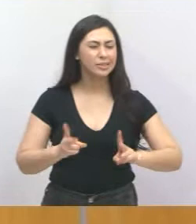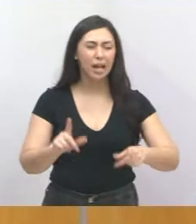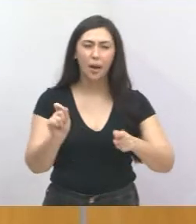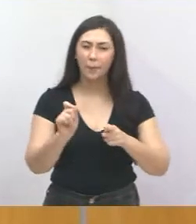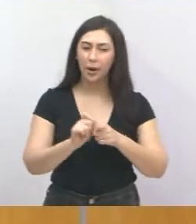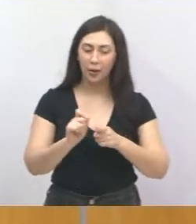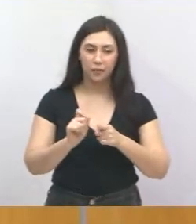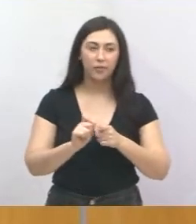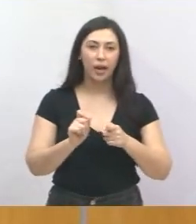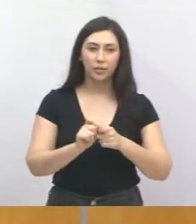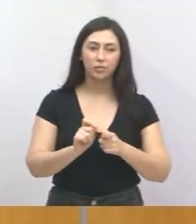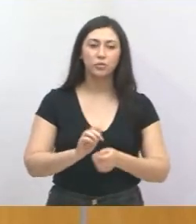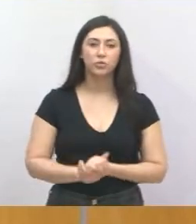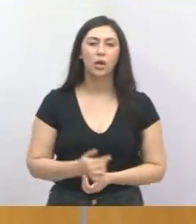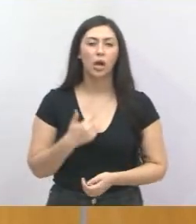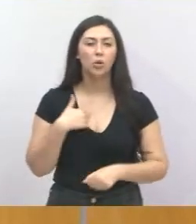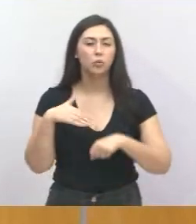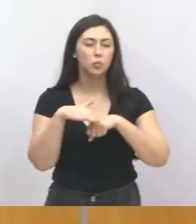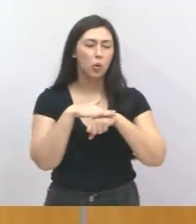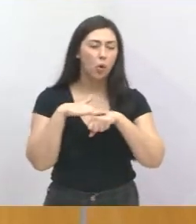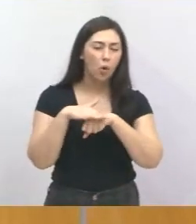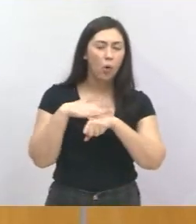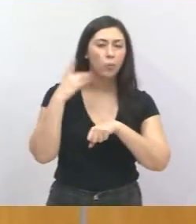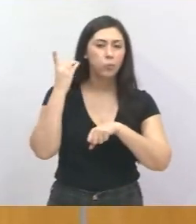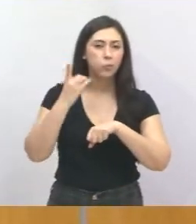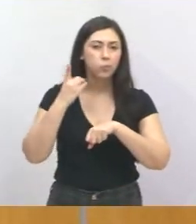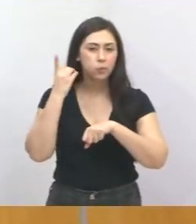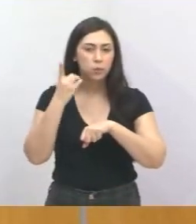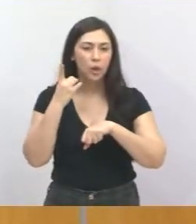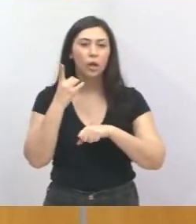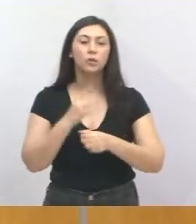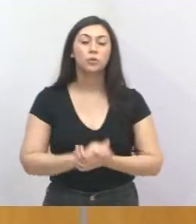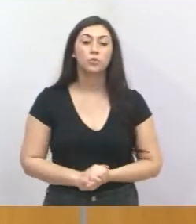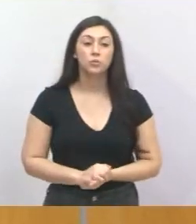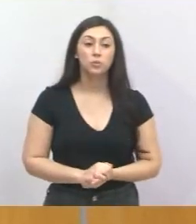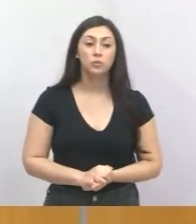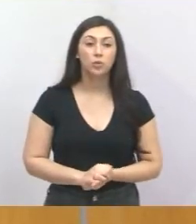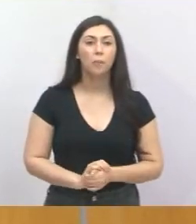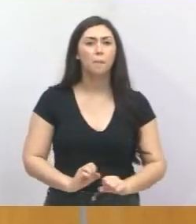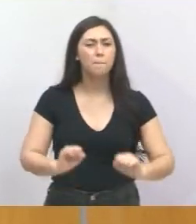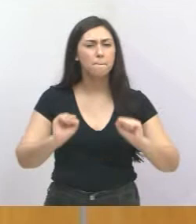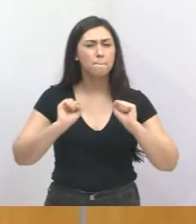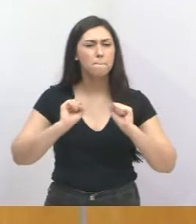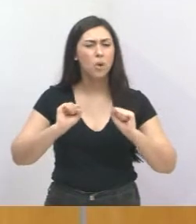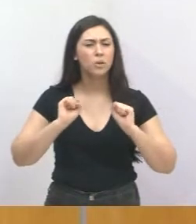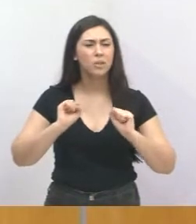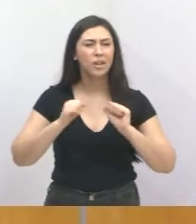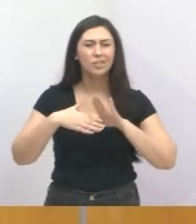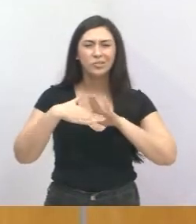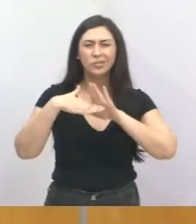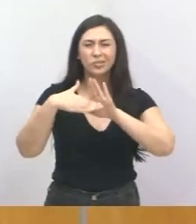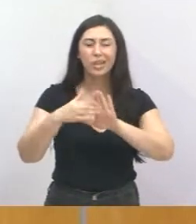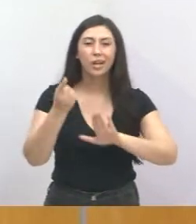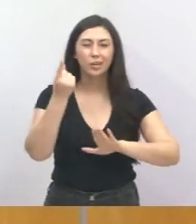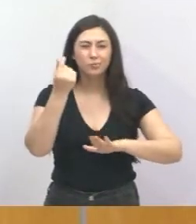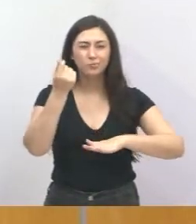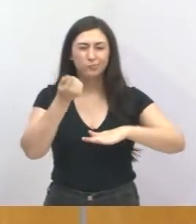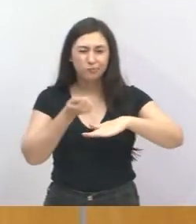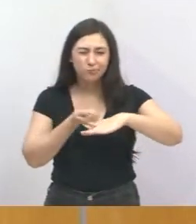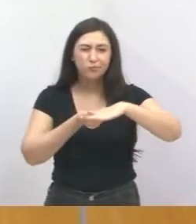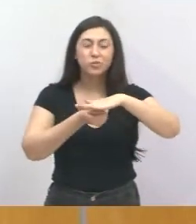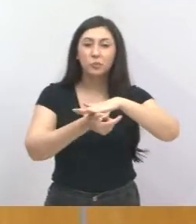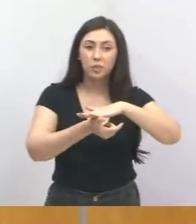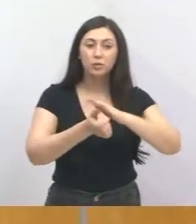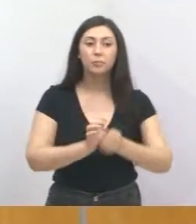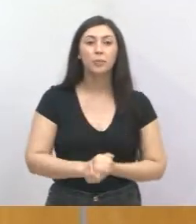conversar com os deputados que tiveram voto em Jacareí para poder retribuir com investimentos a nossa cidade.